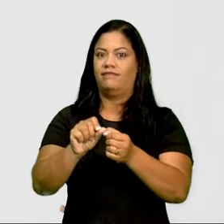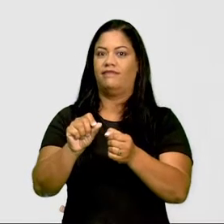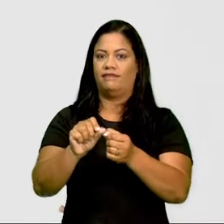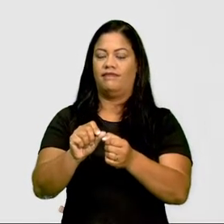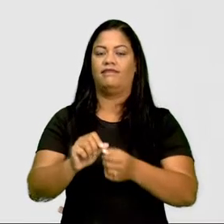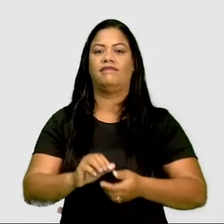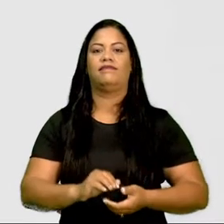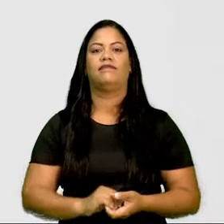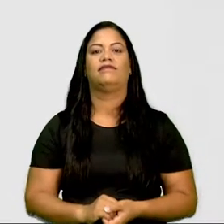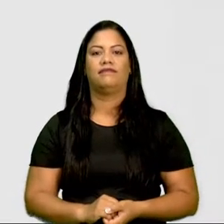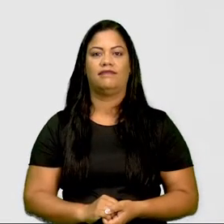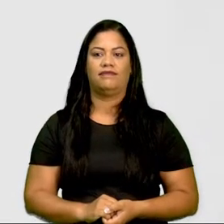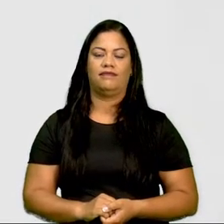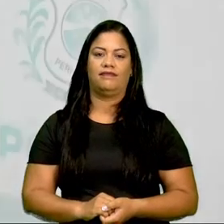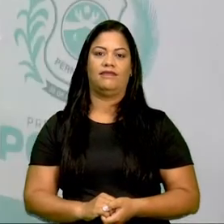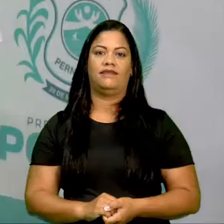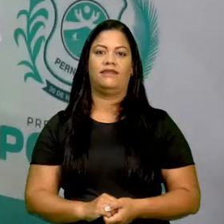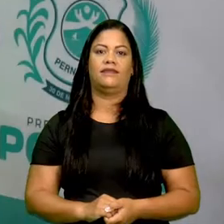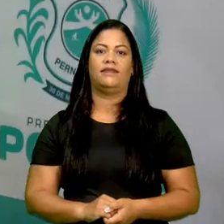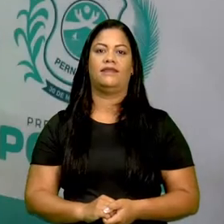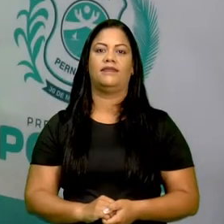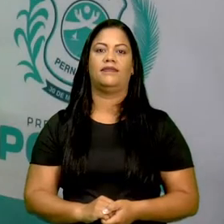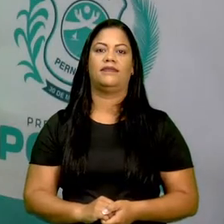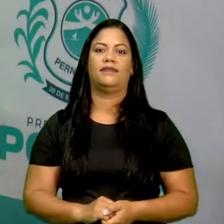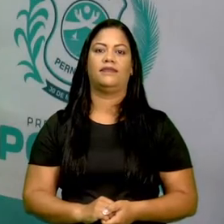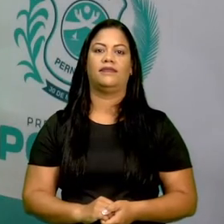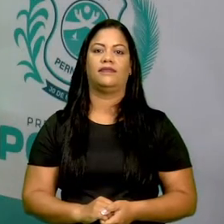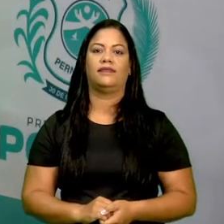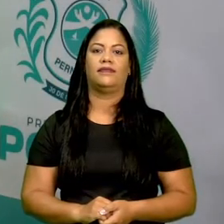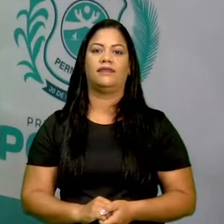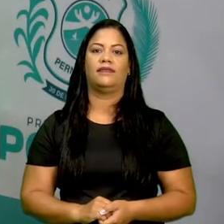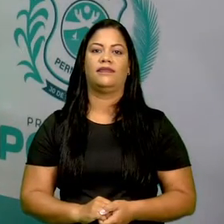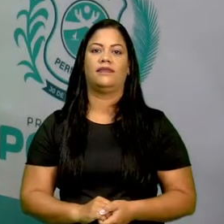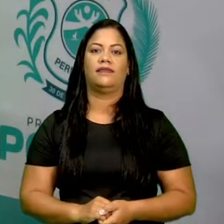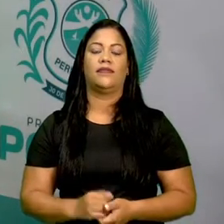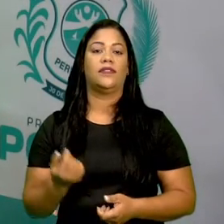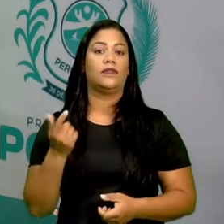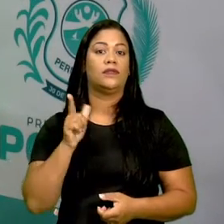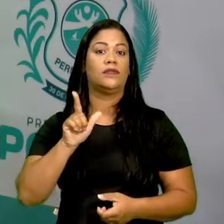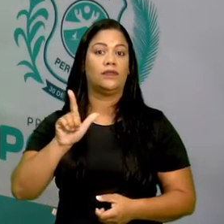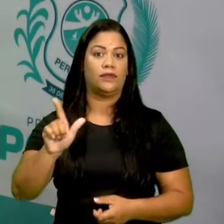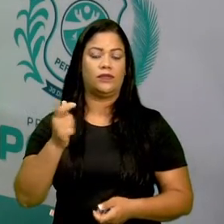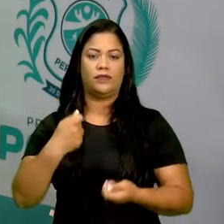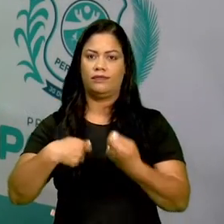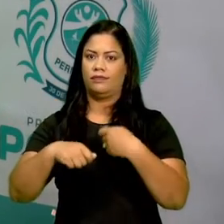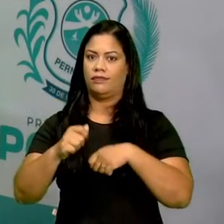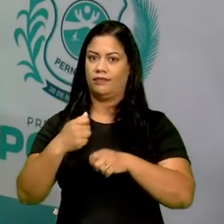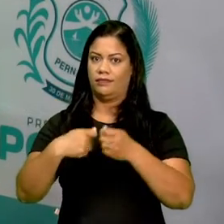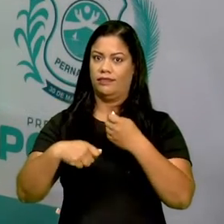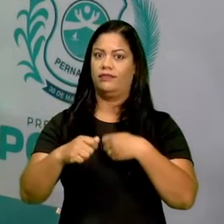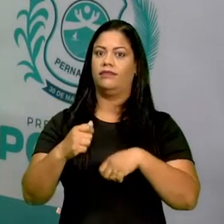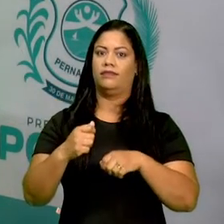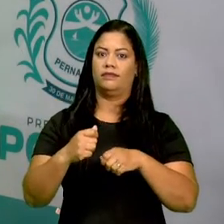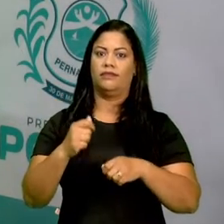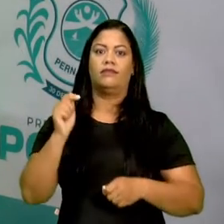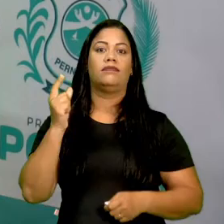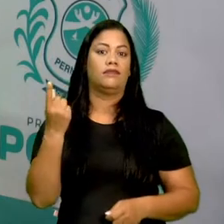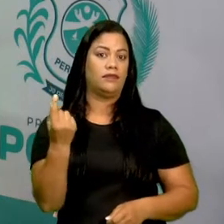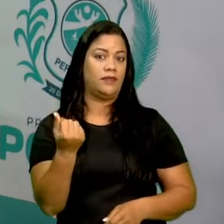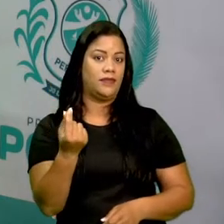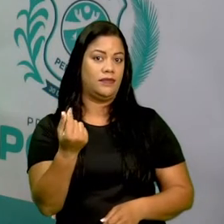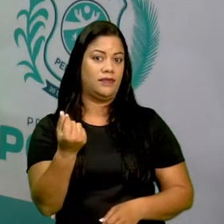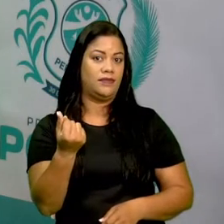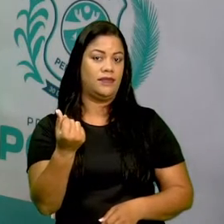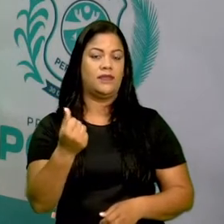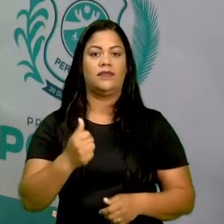isso aqui se chama Estaleiro Atlântico Sul, certo? Aí aqui, uma outra fonte de renda, de dinheiro,